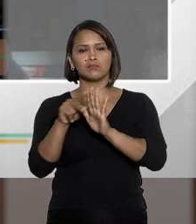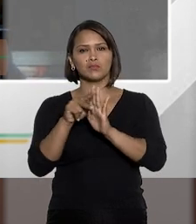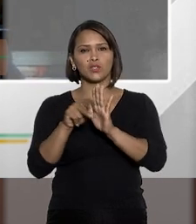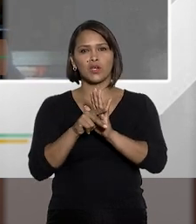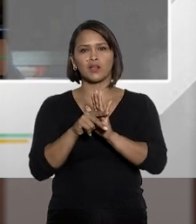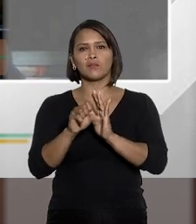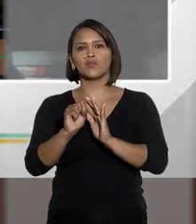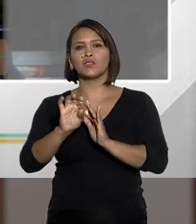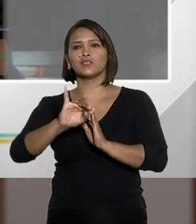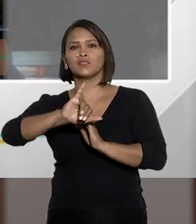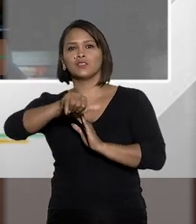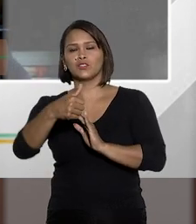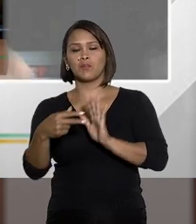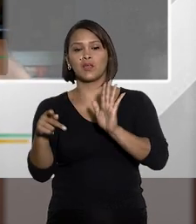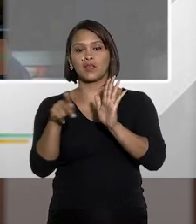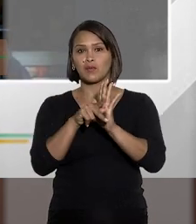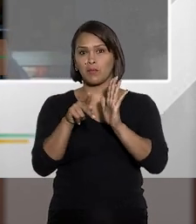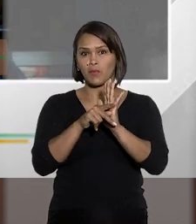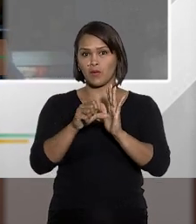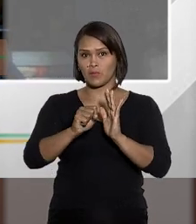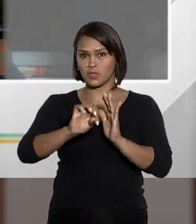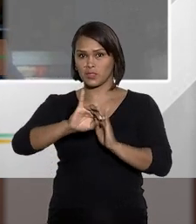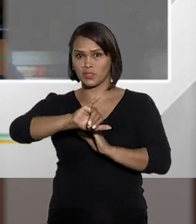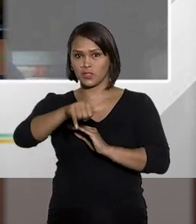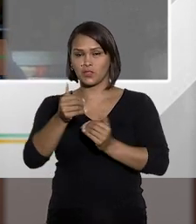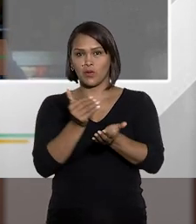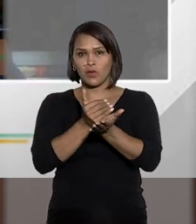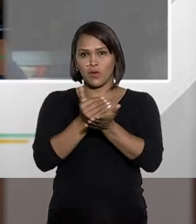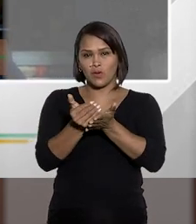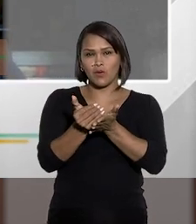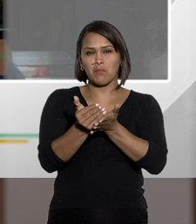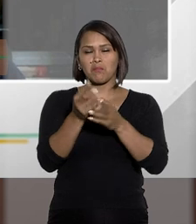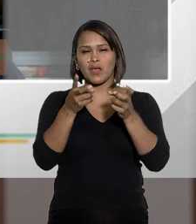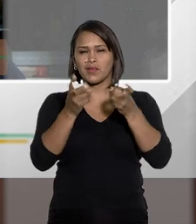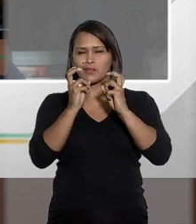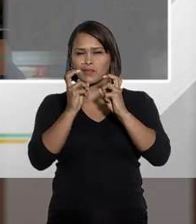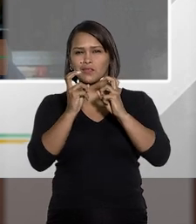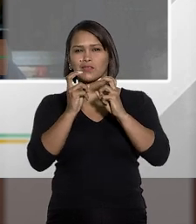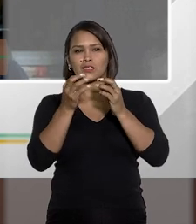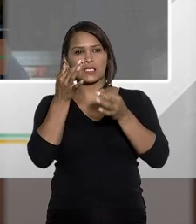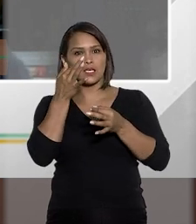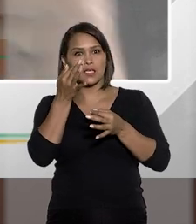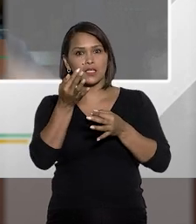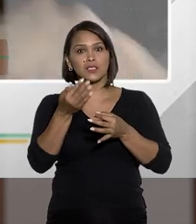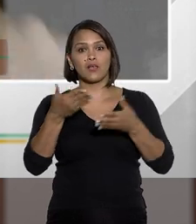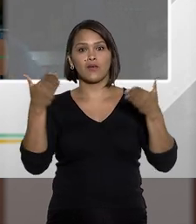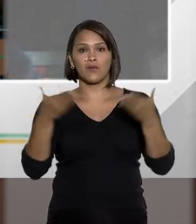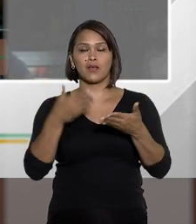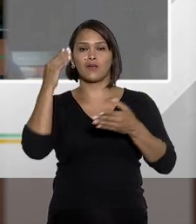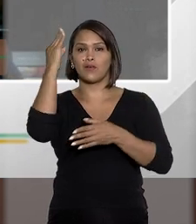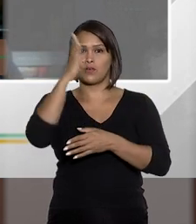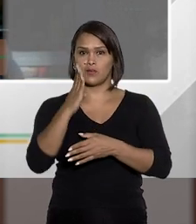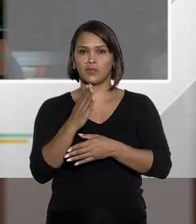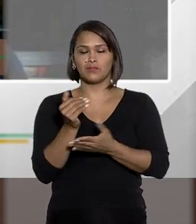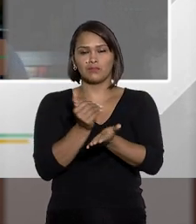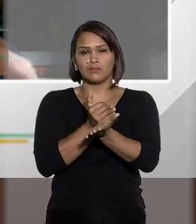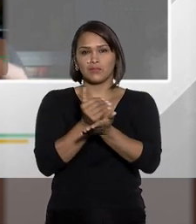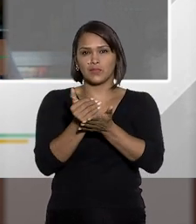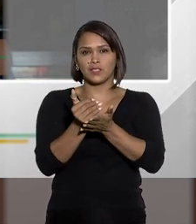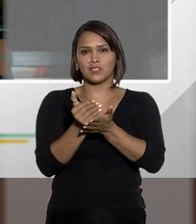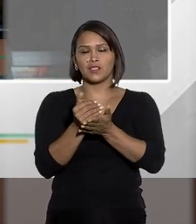programa do STJ, para que o próprio STJ comece a prestar atenção. Chegou o momento de o Brasil